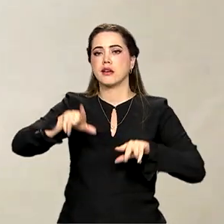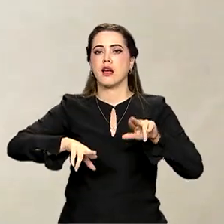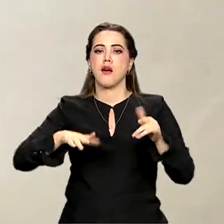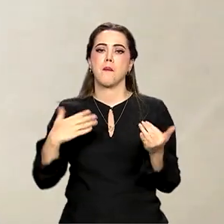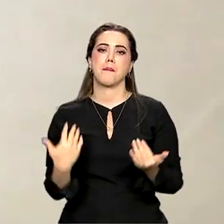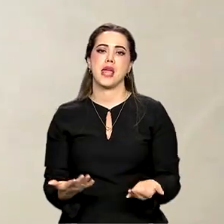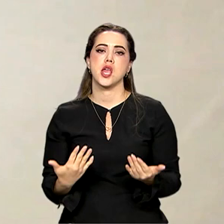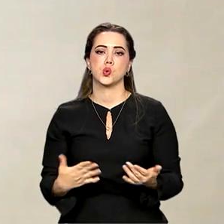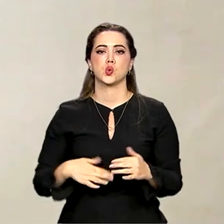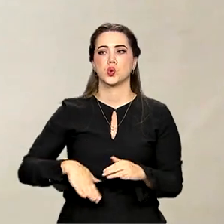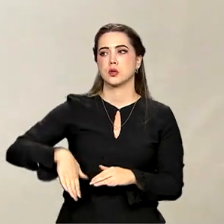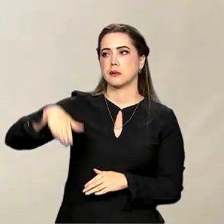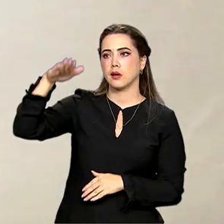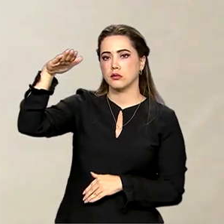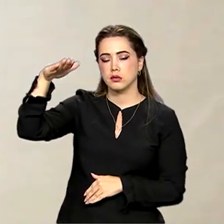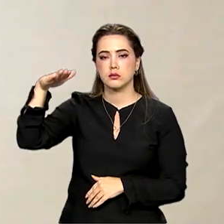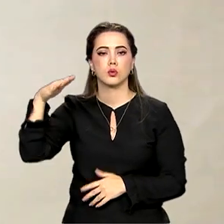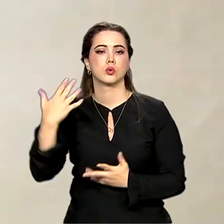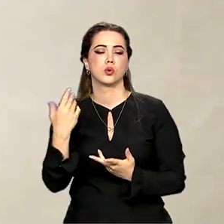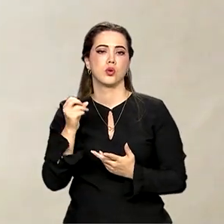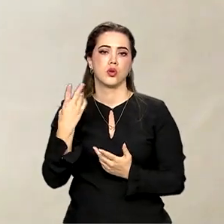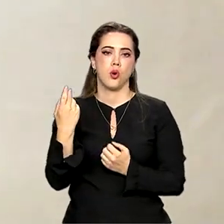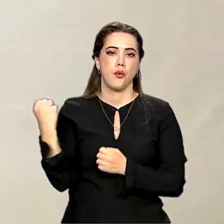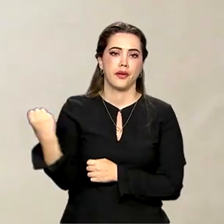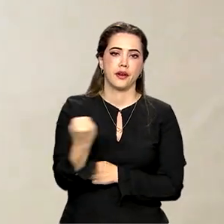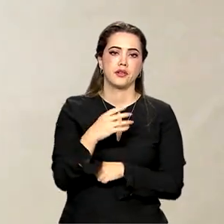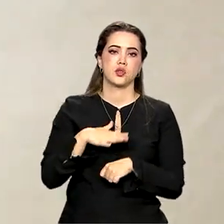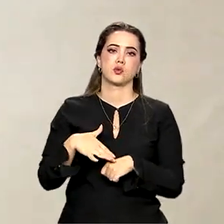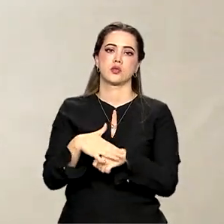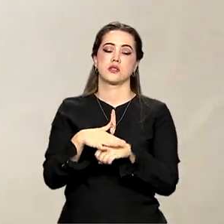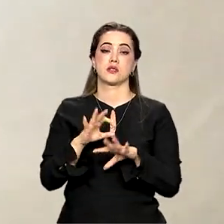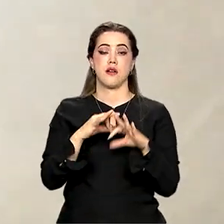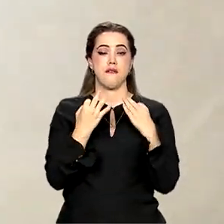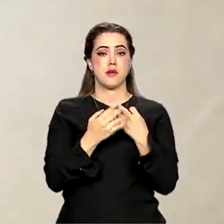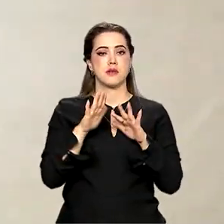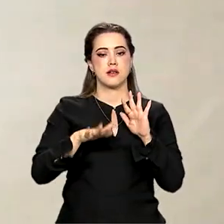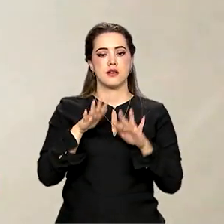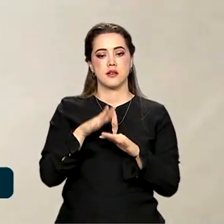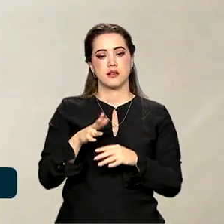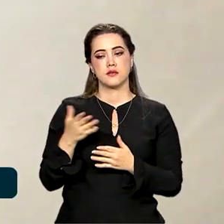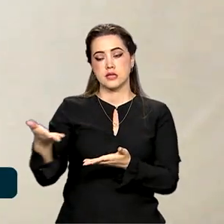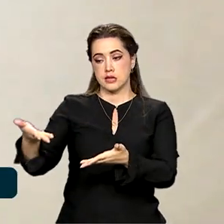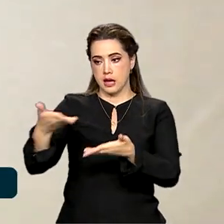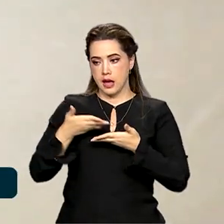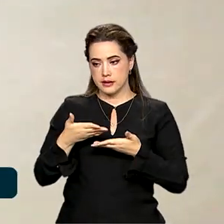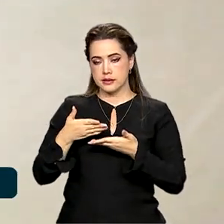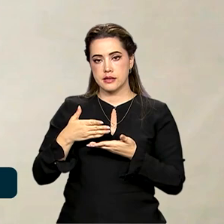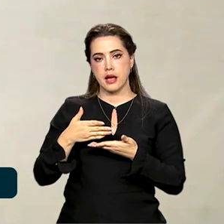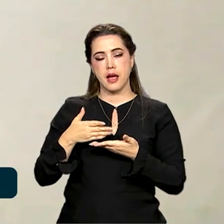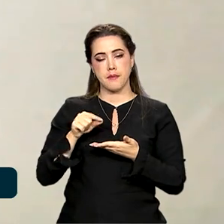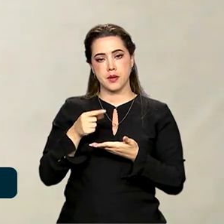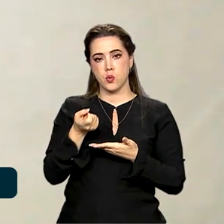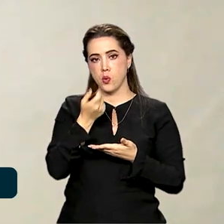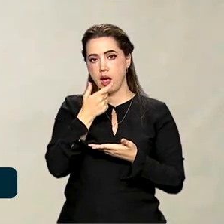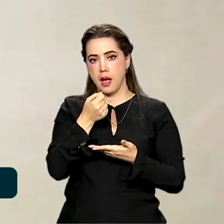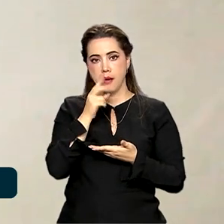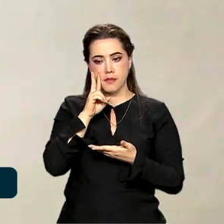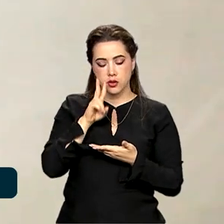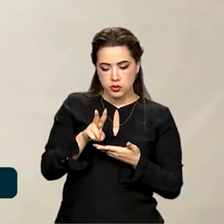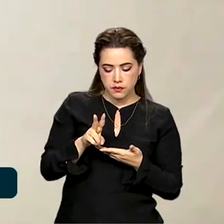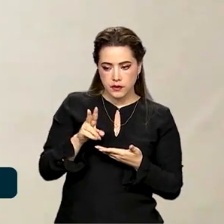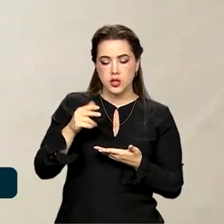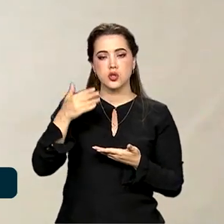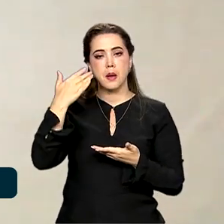acordo com a gravidade da doença. Então é importante que a família, às vezes, recebe diferentes concentrações e que cada um